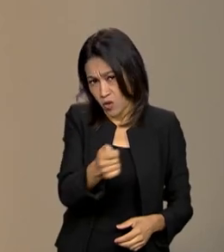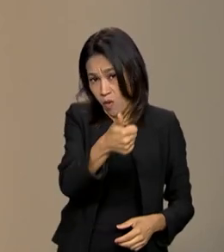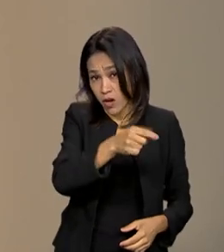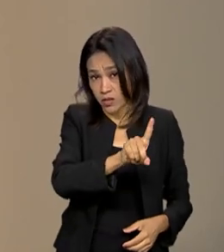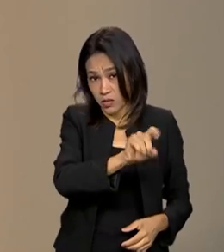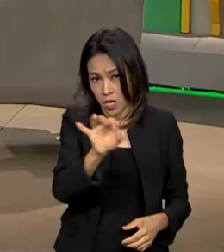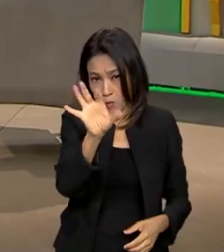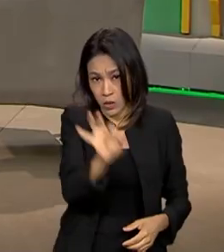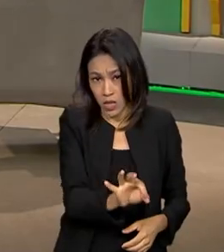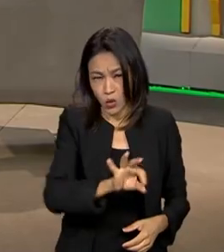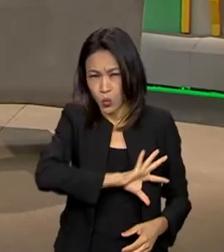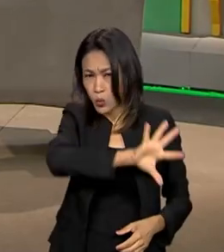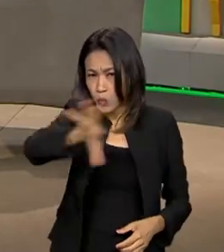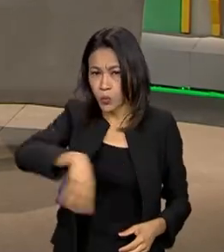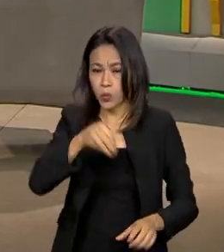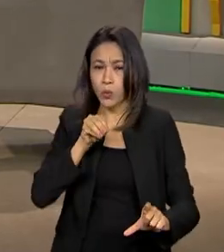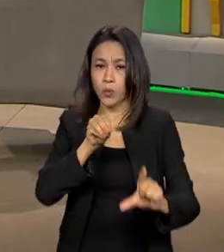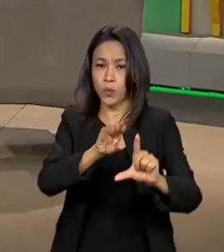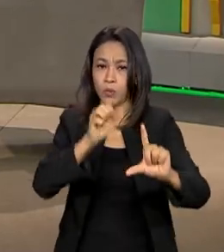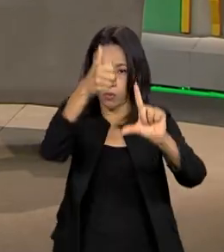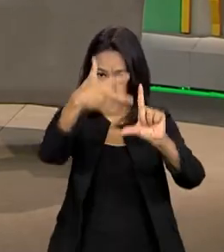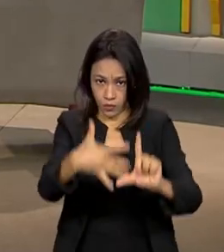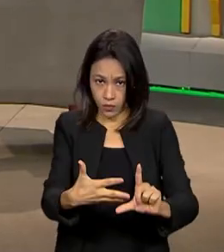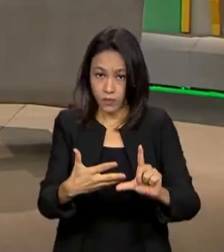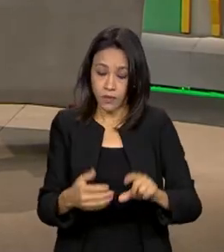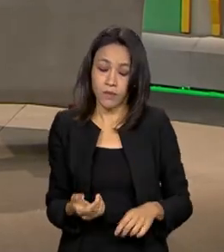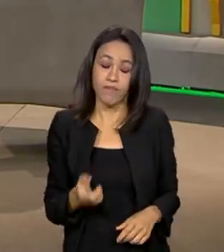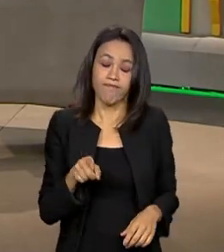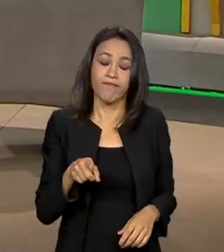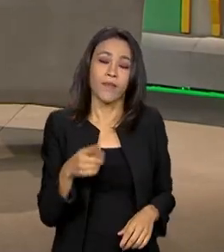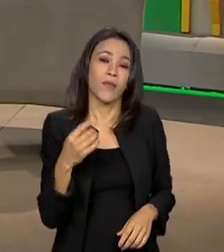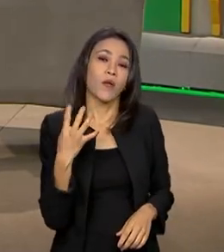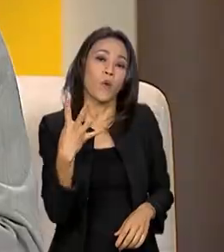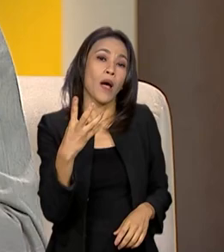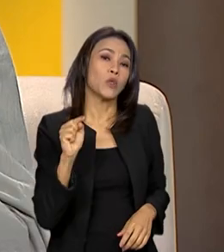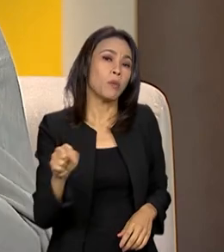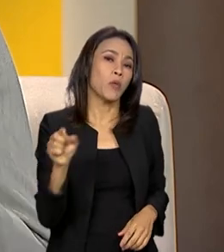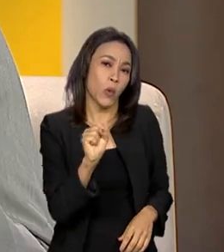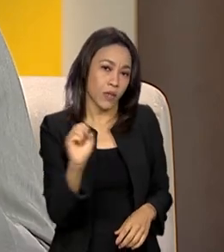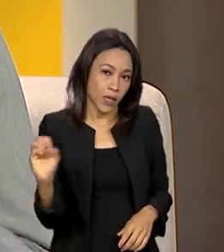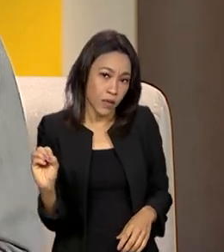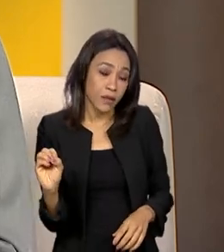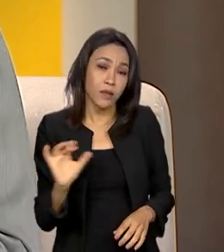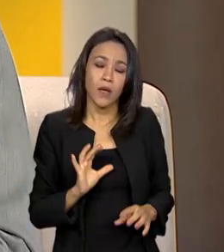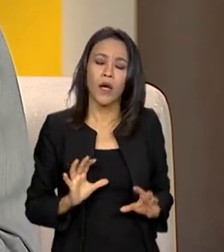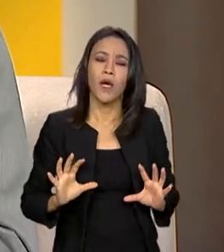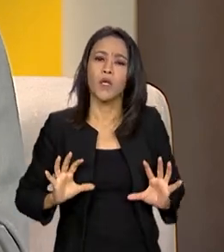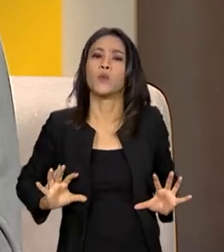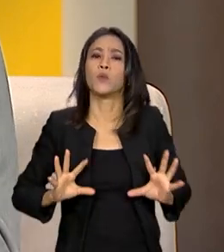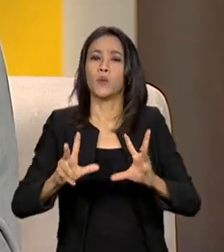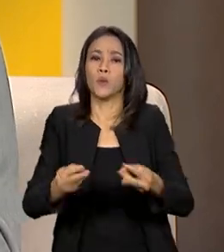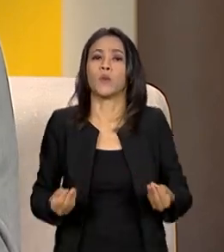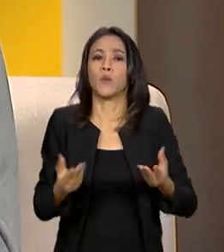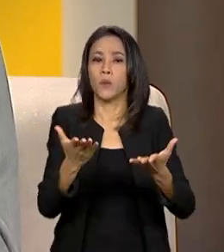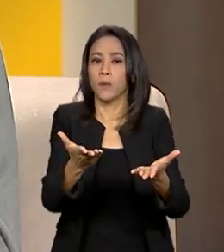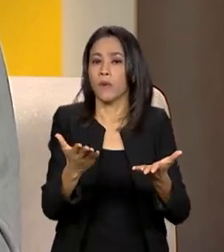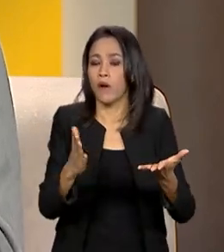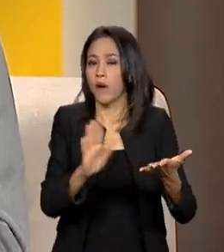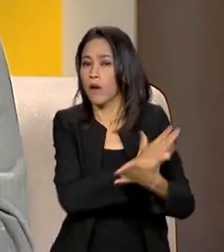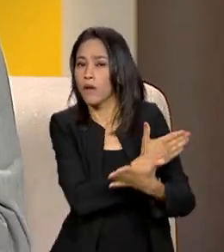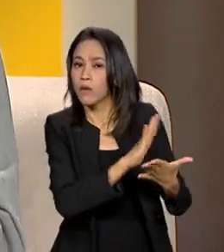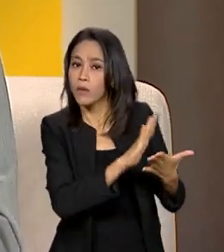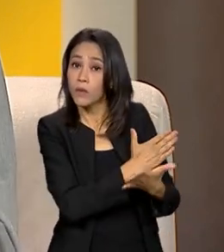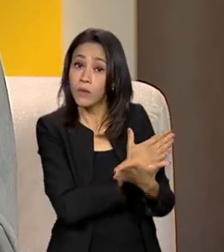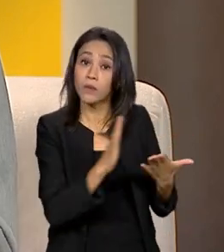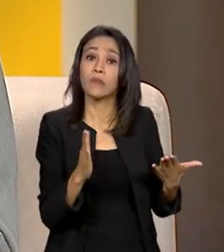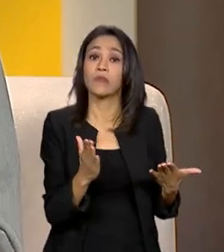dos serviços federais digitalizados? Exato. Essa carta de 4.800 serviços é o todo de serviços ofertados. Alguns desses serviços, eles não